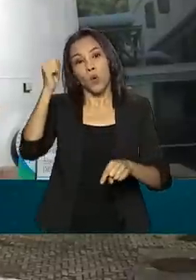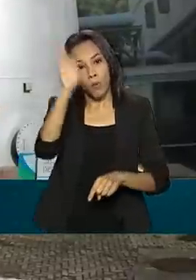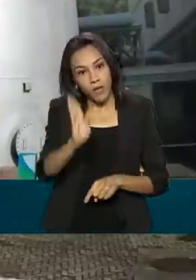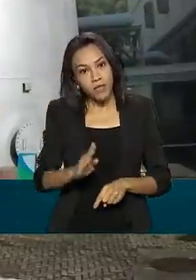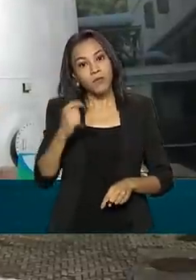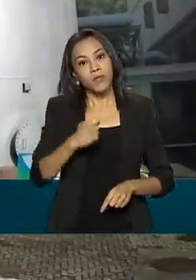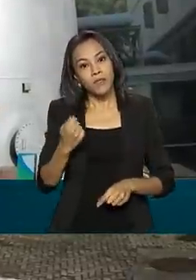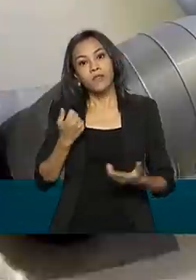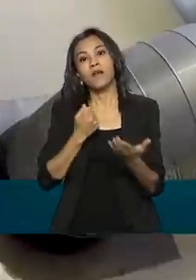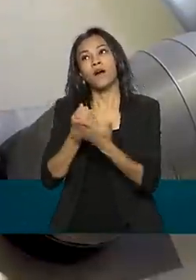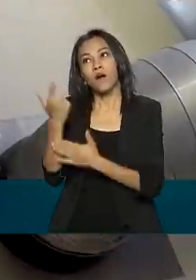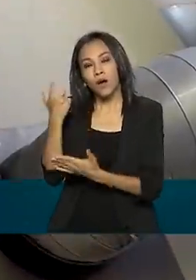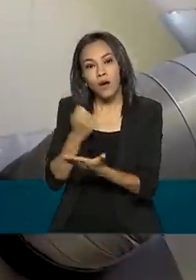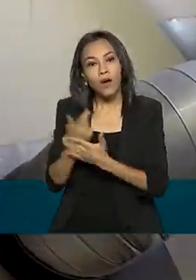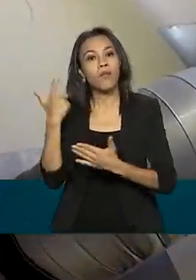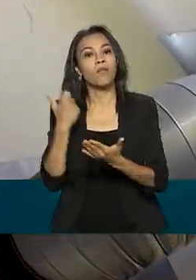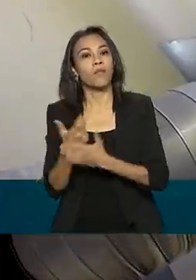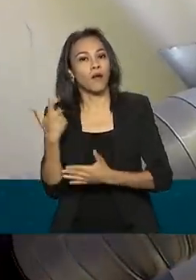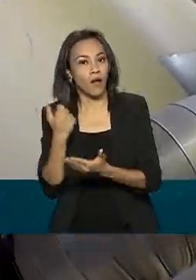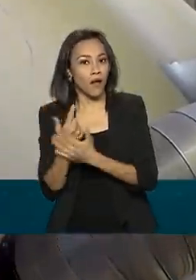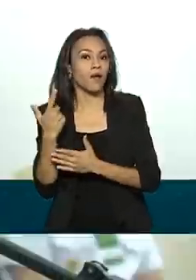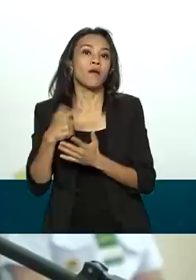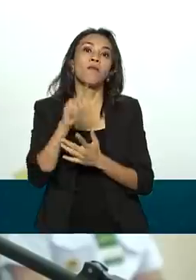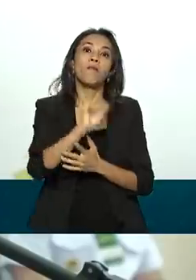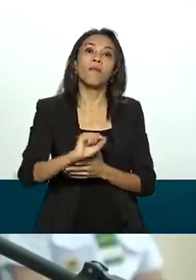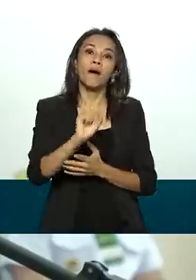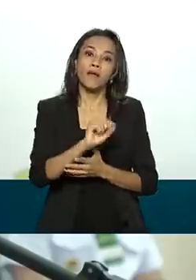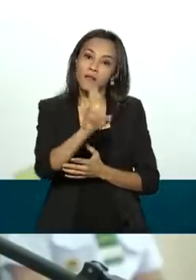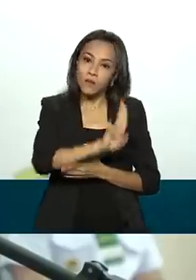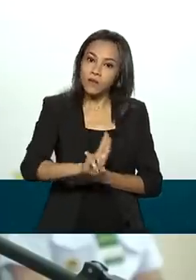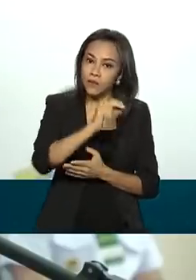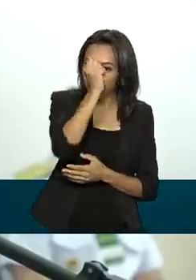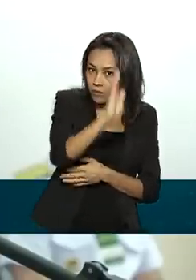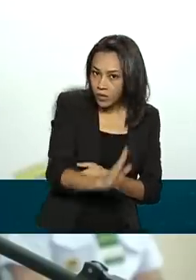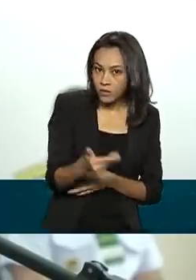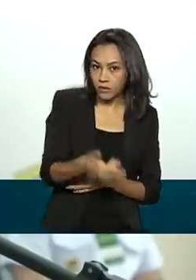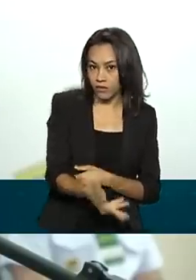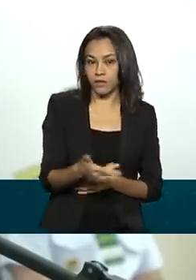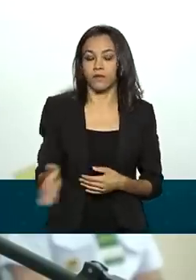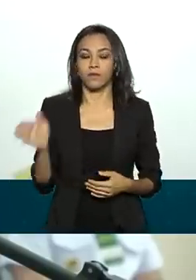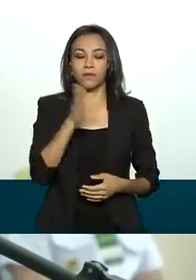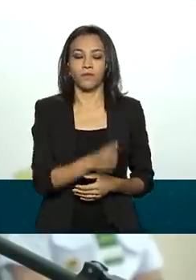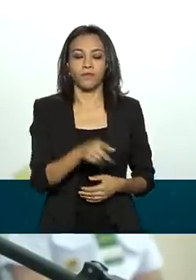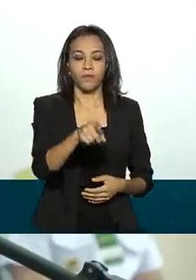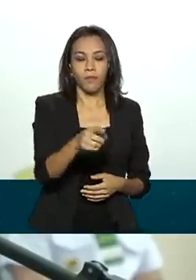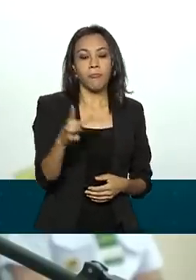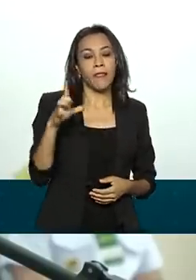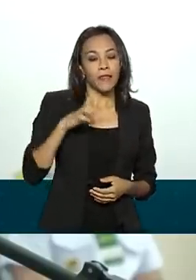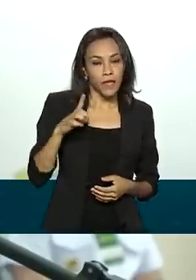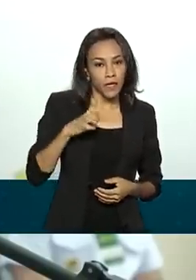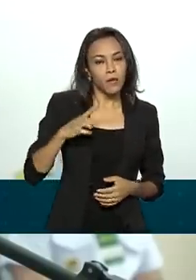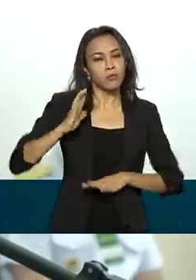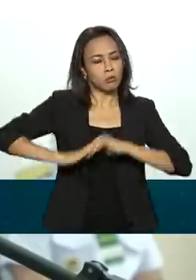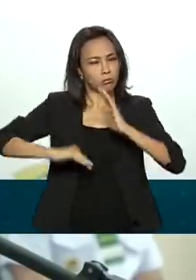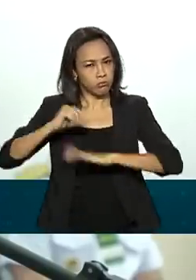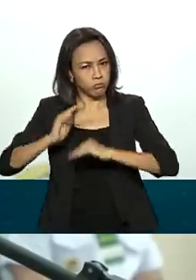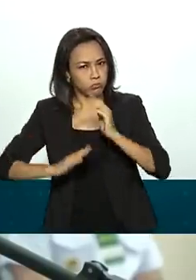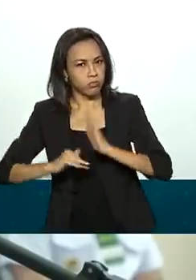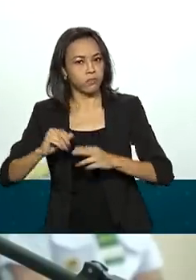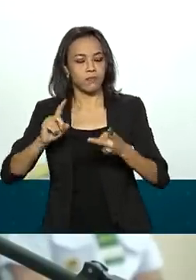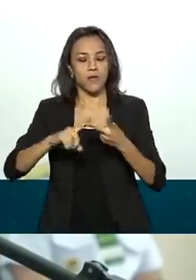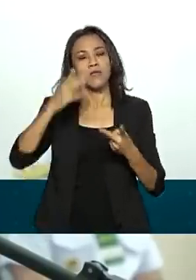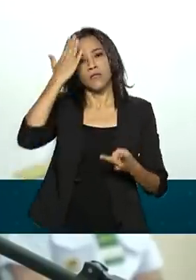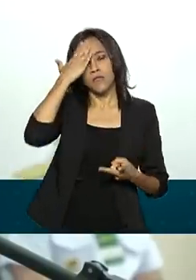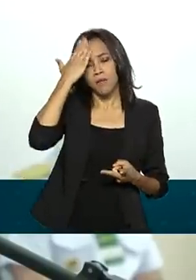produto para atender à demanda do país. Temos competência, sabemos estabelecer a correta